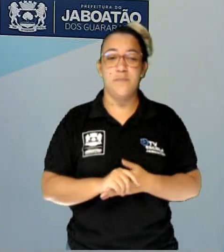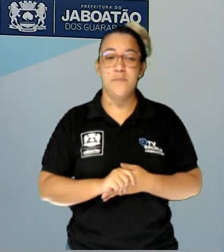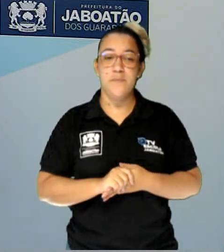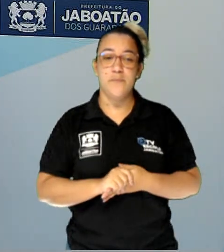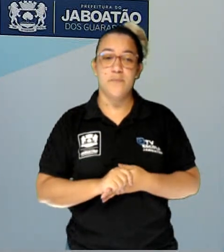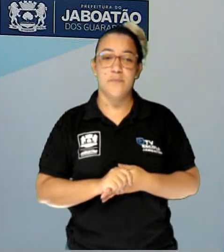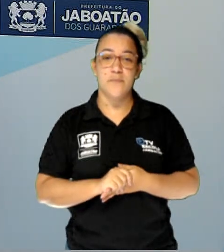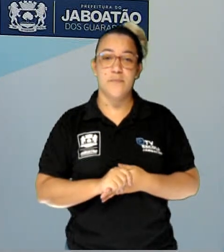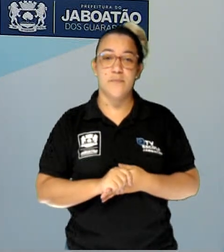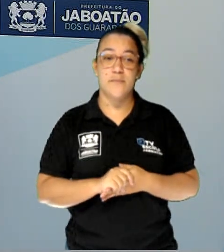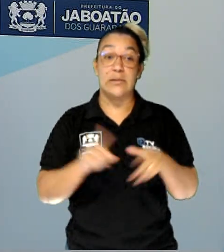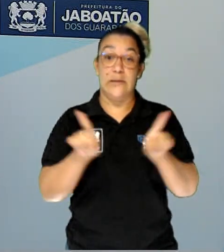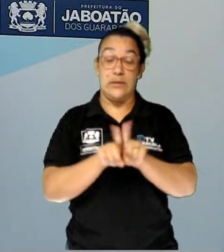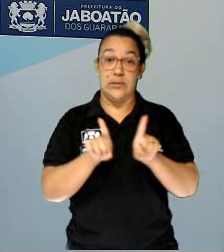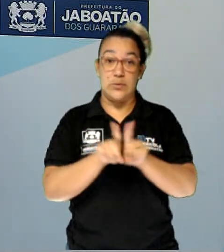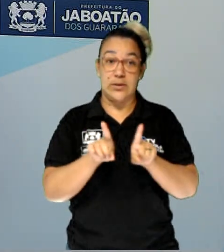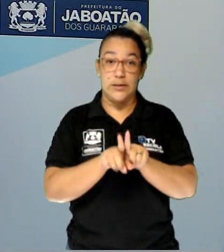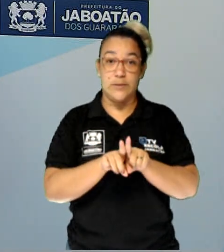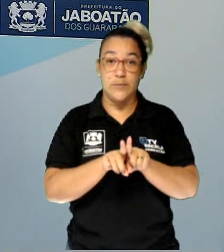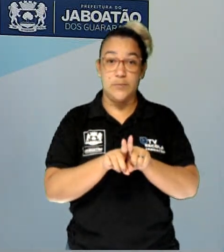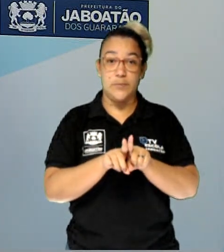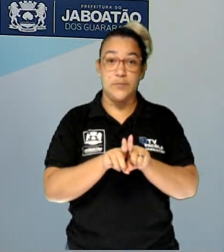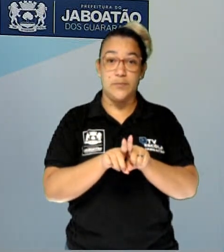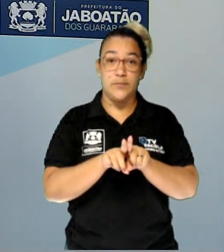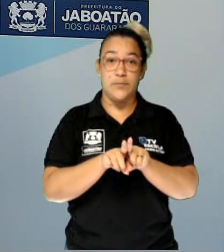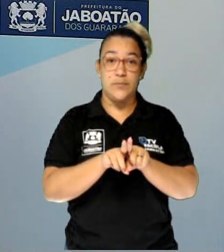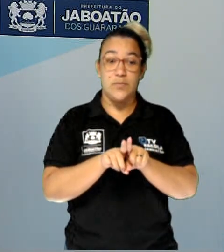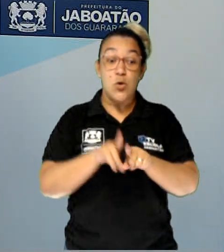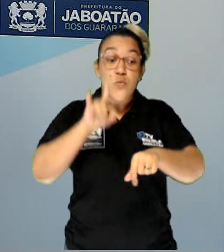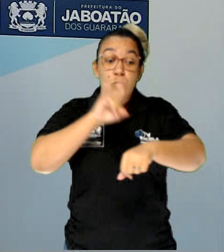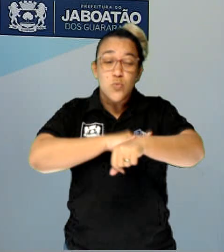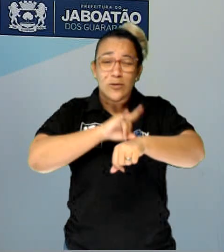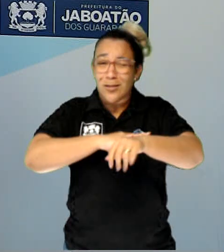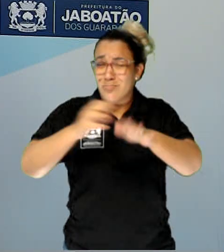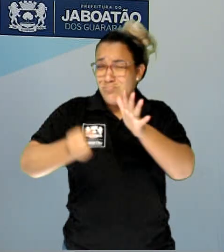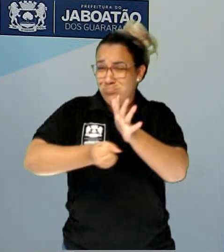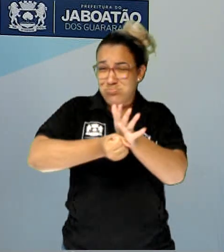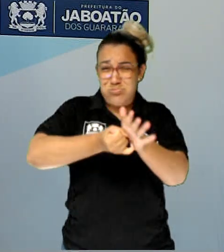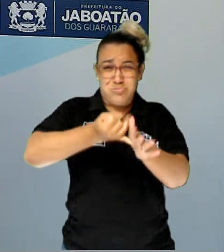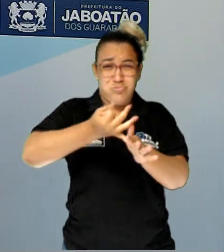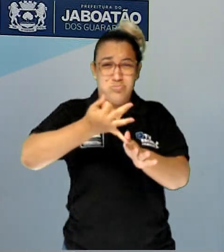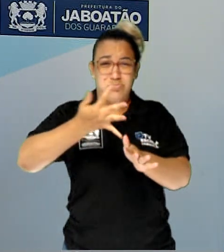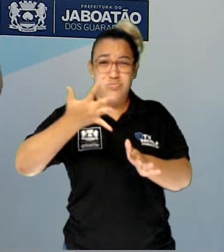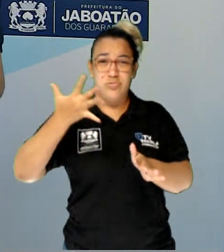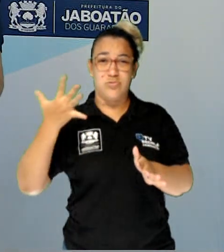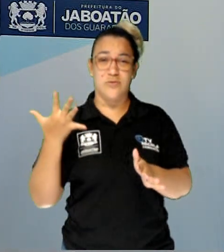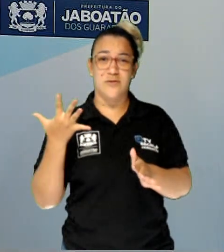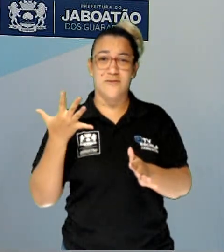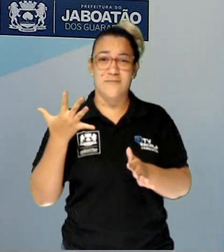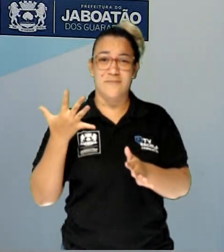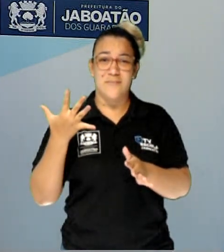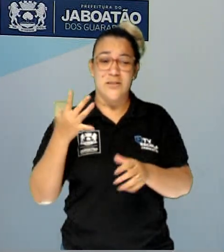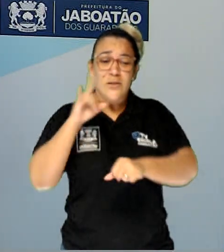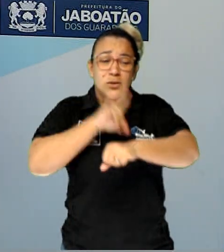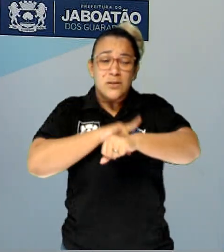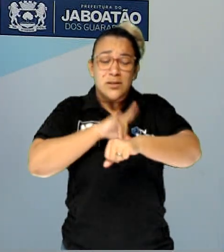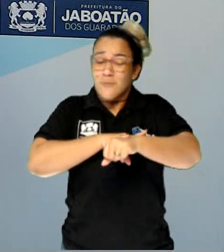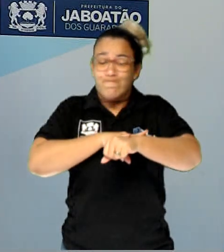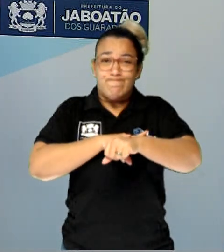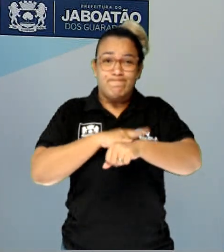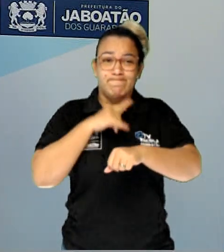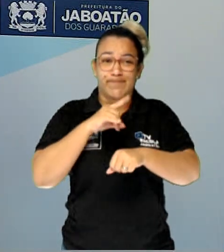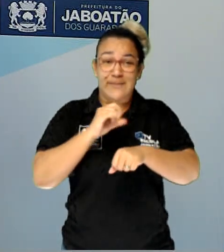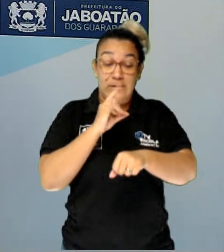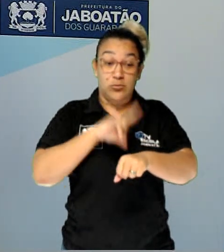Vai apresentar também o que a gente chama de incontinência urinária, ou seja, você não consegue segurar a urina